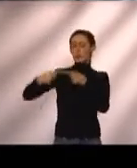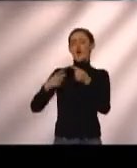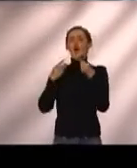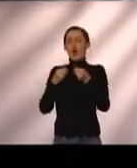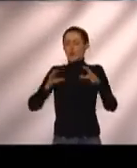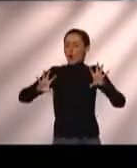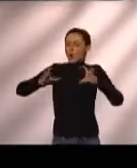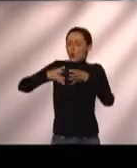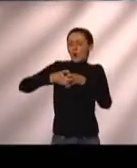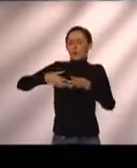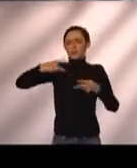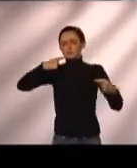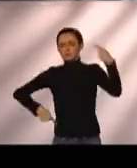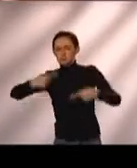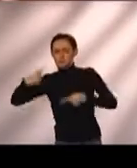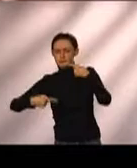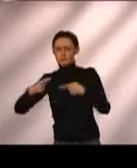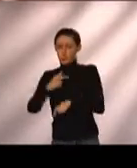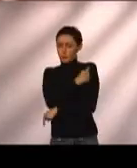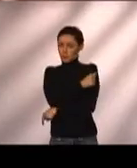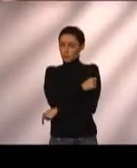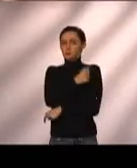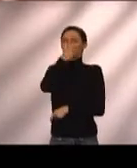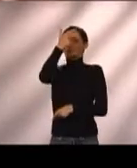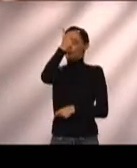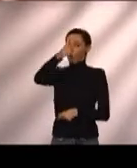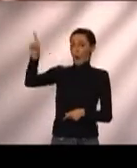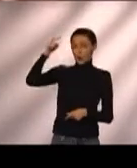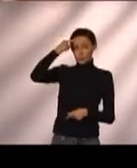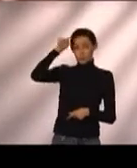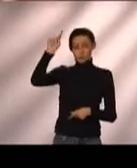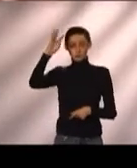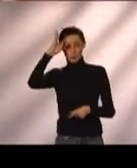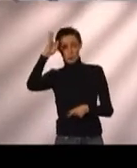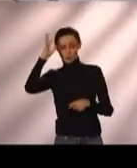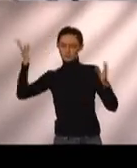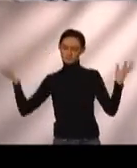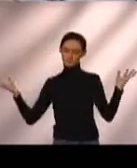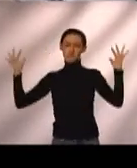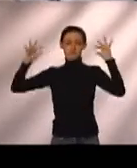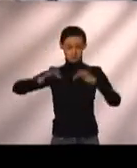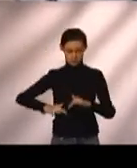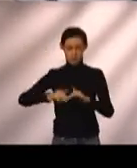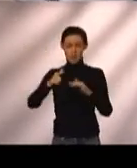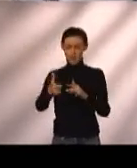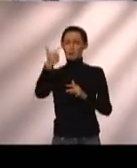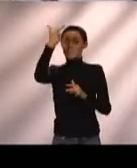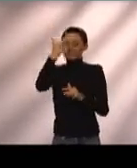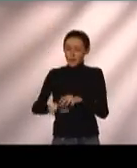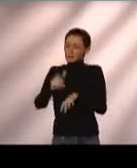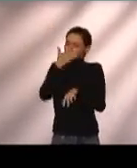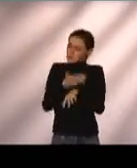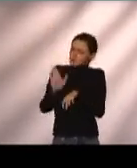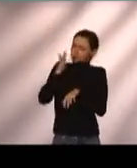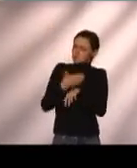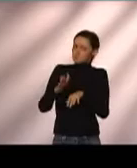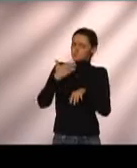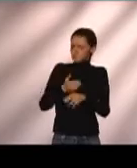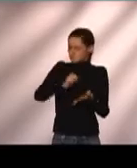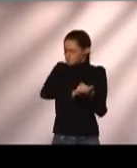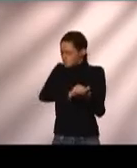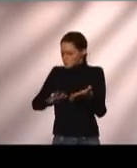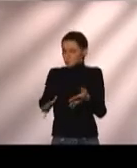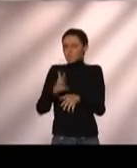um grupo de estudo entre alunos. No outro momento, os alunos retornam e trabalham só com a parte de exercícios